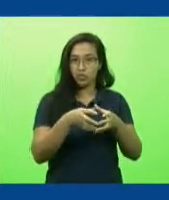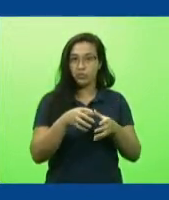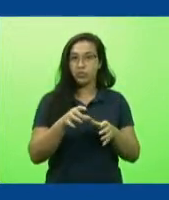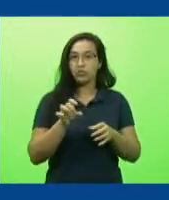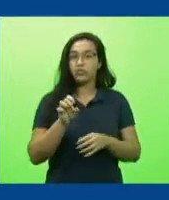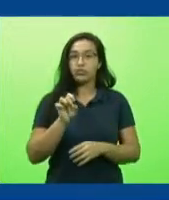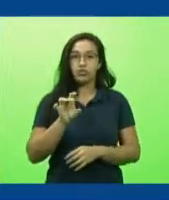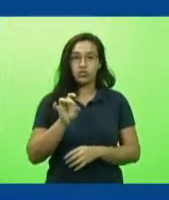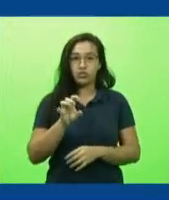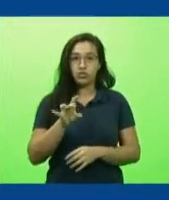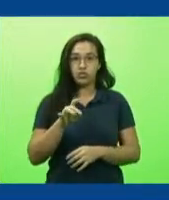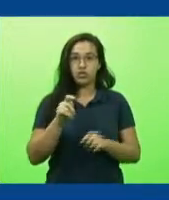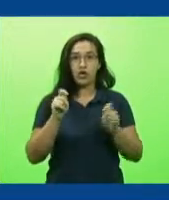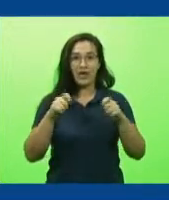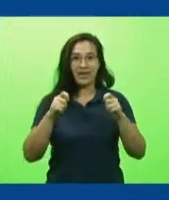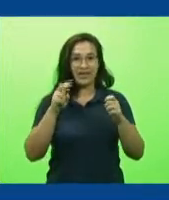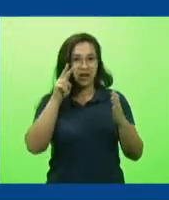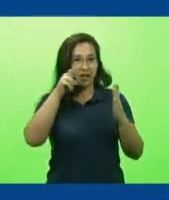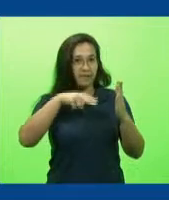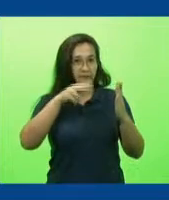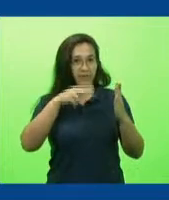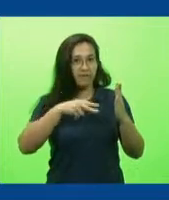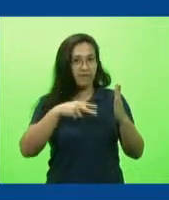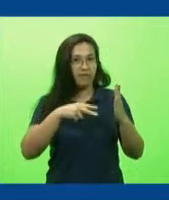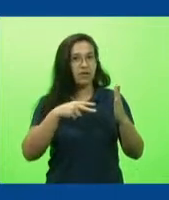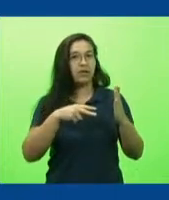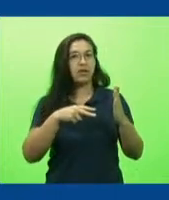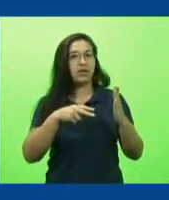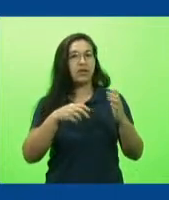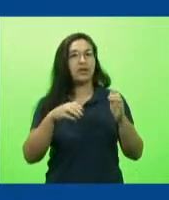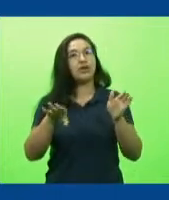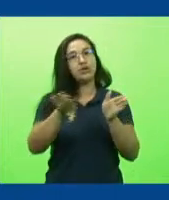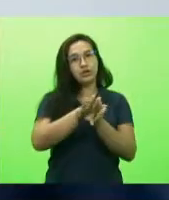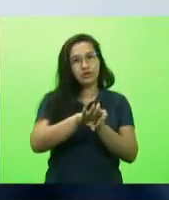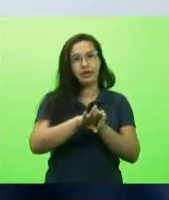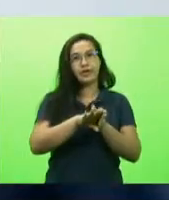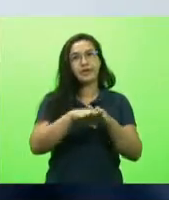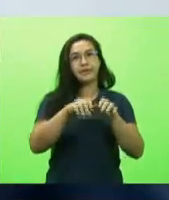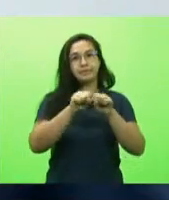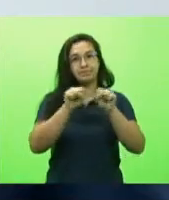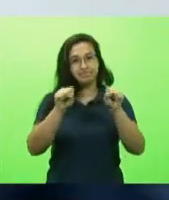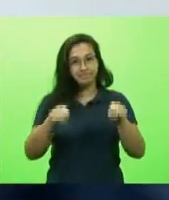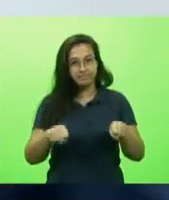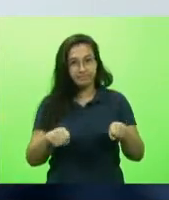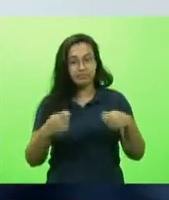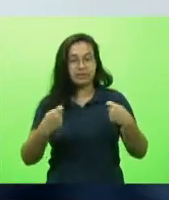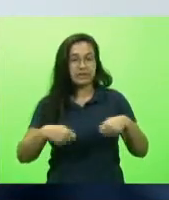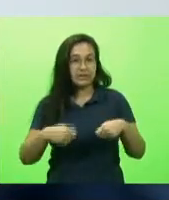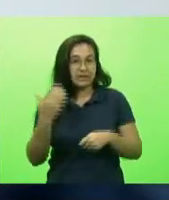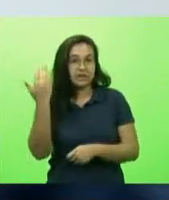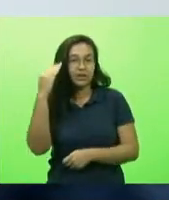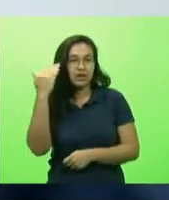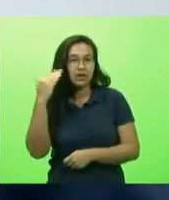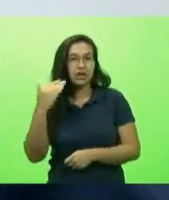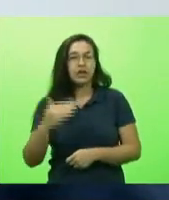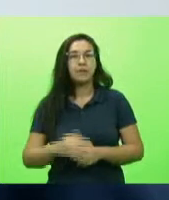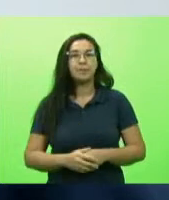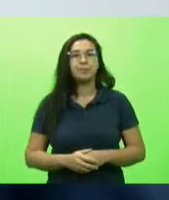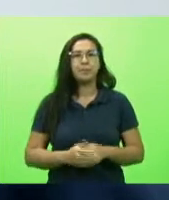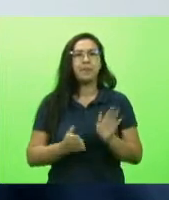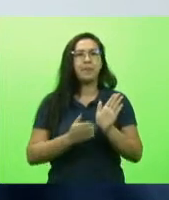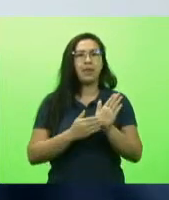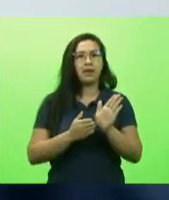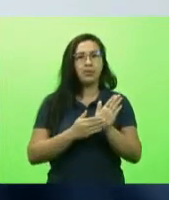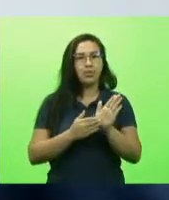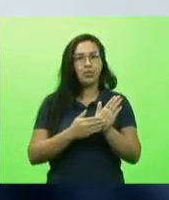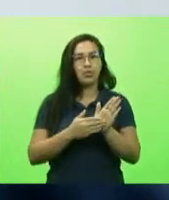dados quando eles chegam através do sistema para entendermos de fato se aqueles que são propostos estão sendo